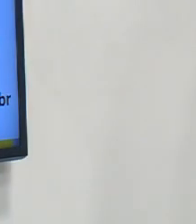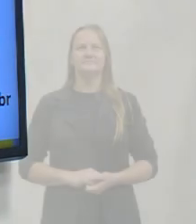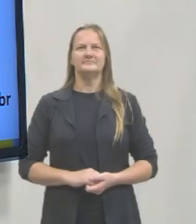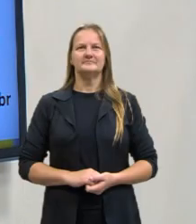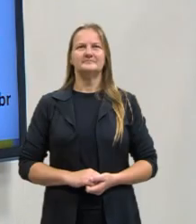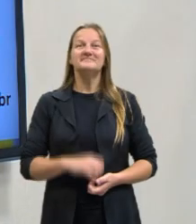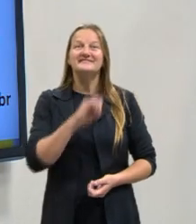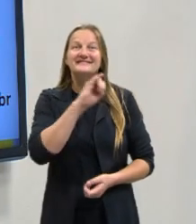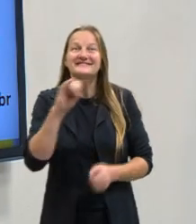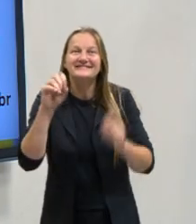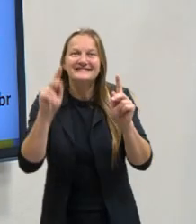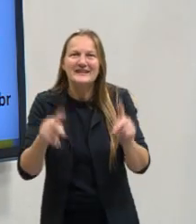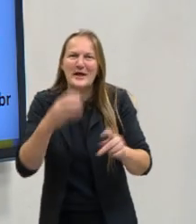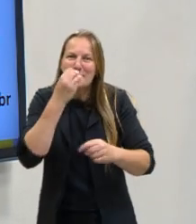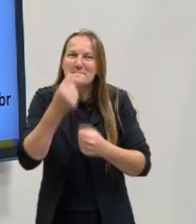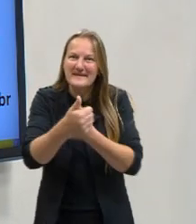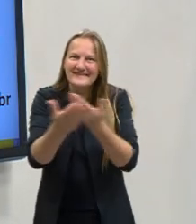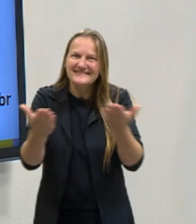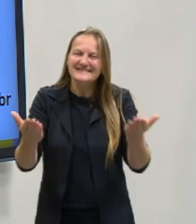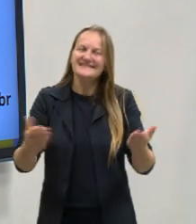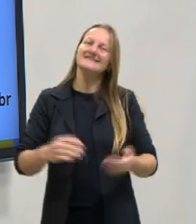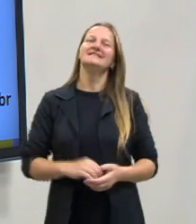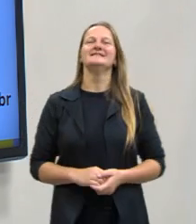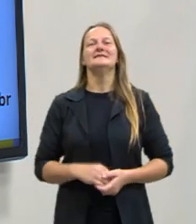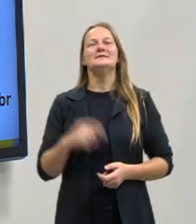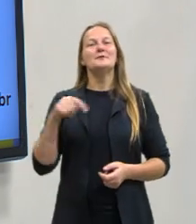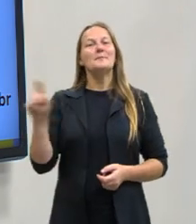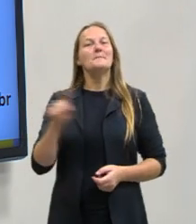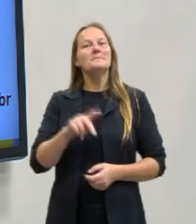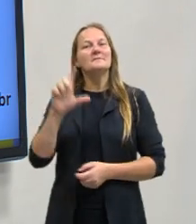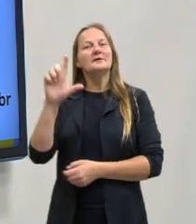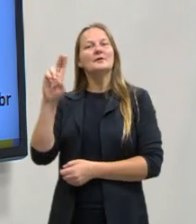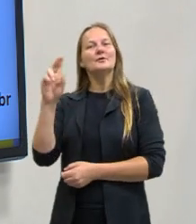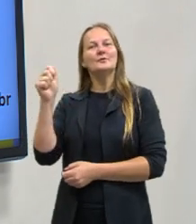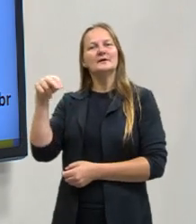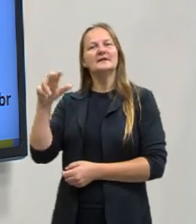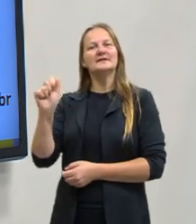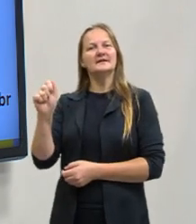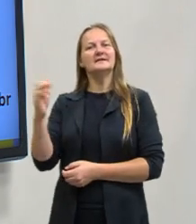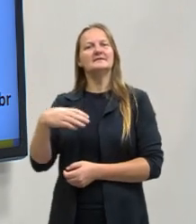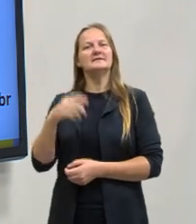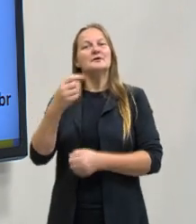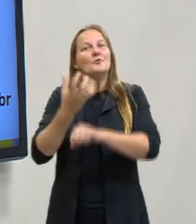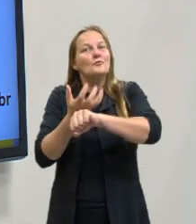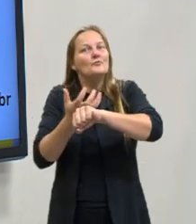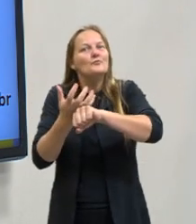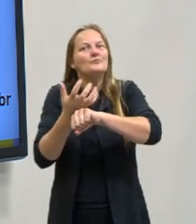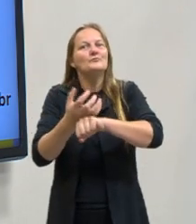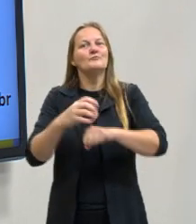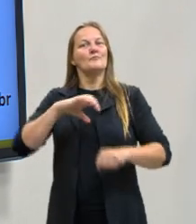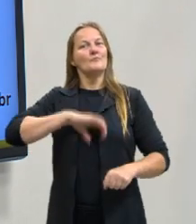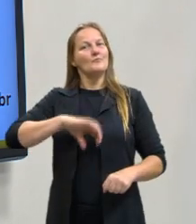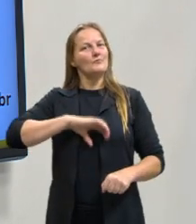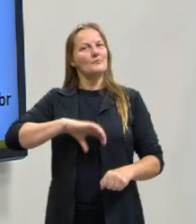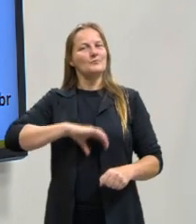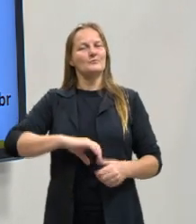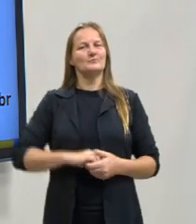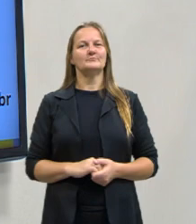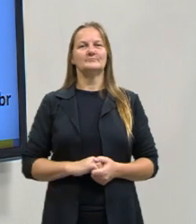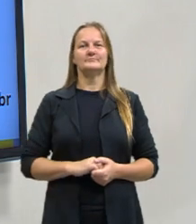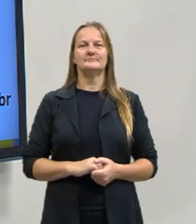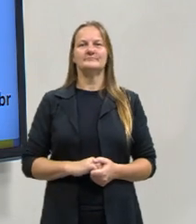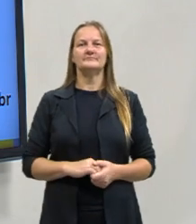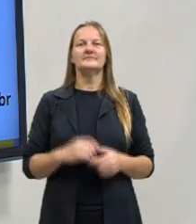E aí, pessoal, tudo bem com vocês? Eu sou a professora Luana Miller, trabalho com vocês o componente curricular de língua portuguesa.